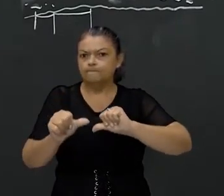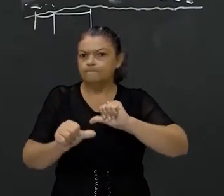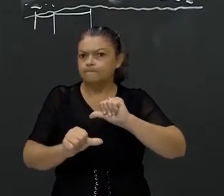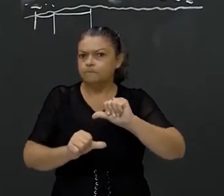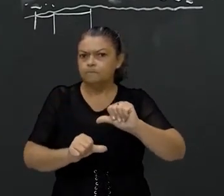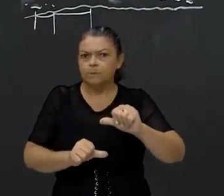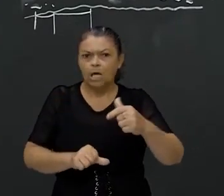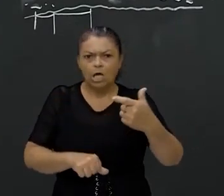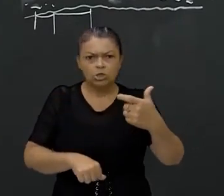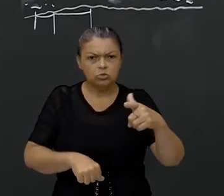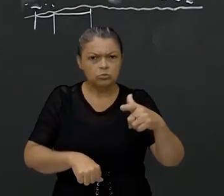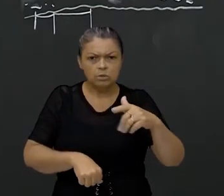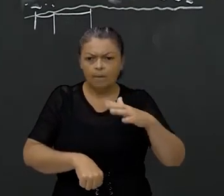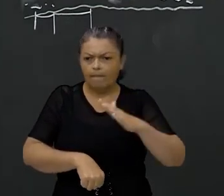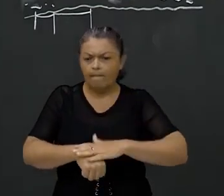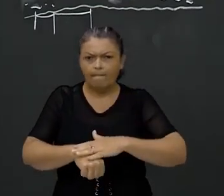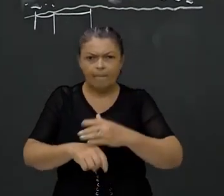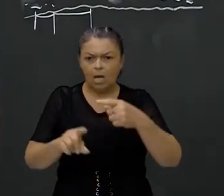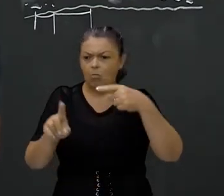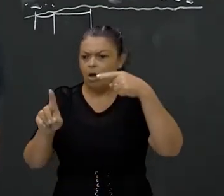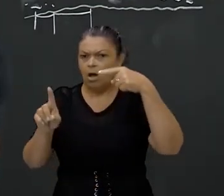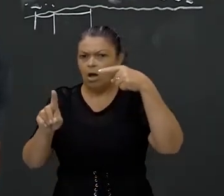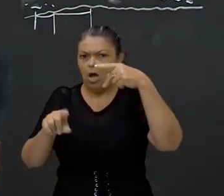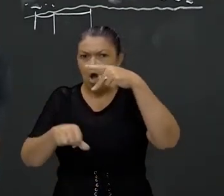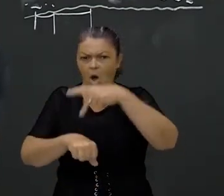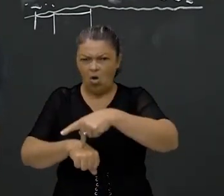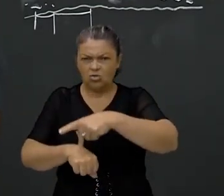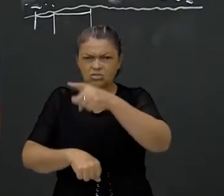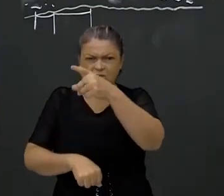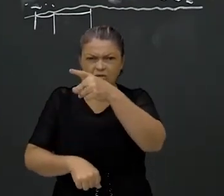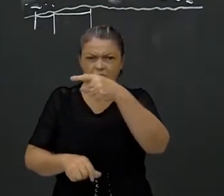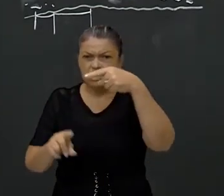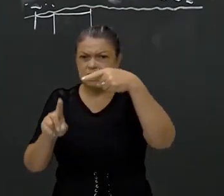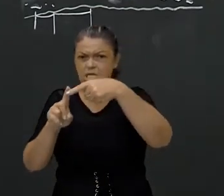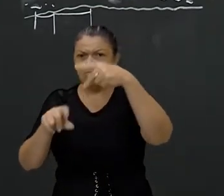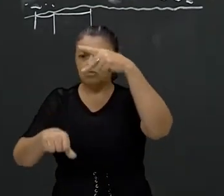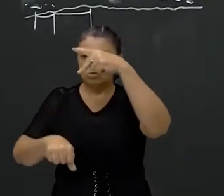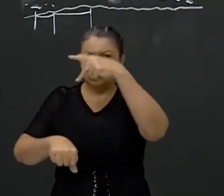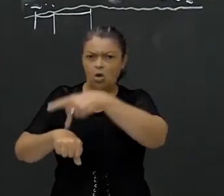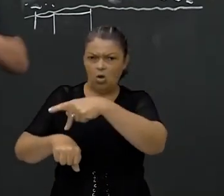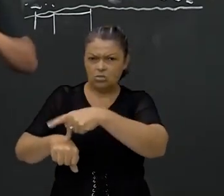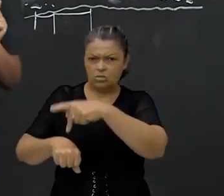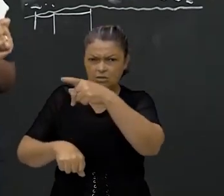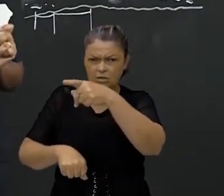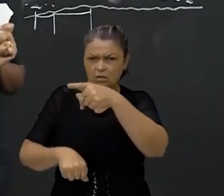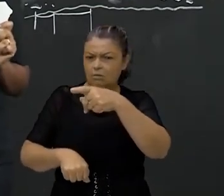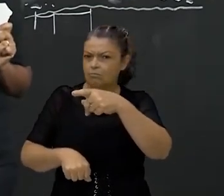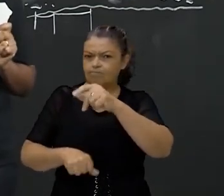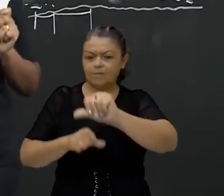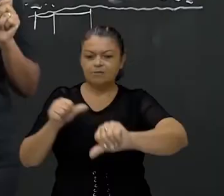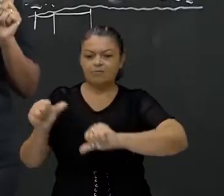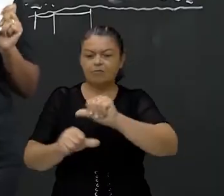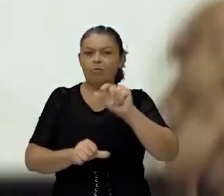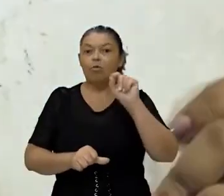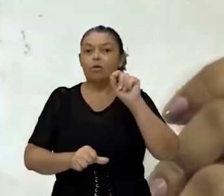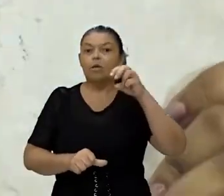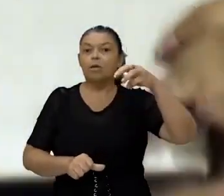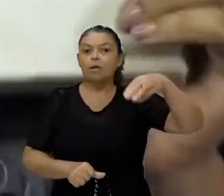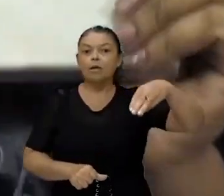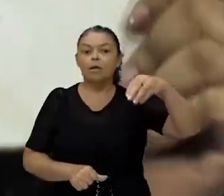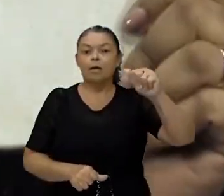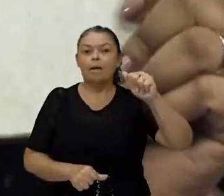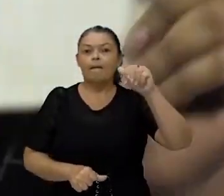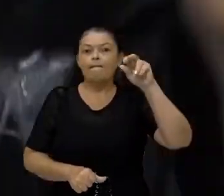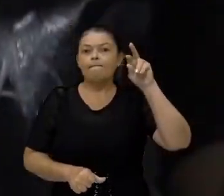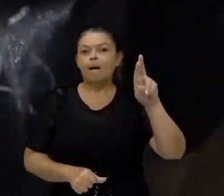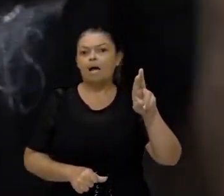tenho mais uma rocha calcária. Eu passo a ter, então, um mármore. Um mármore é um tipo